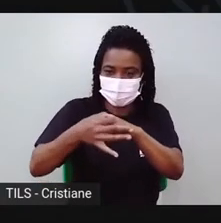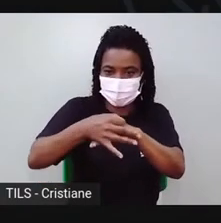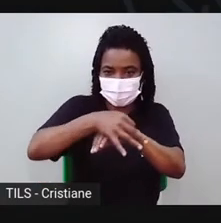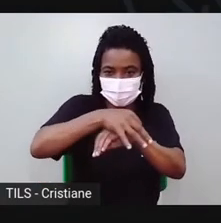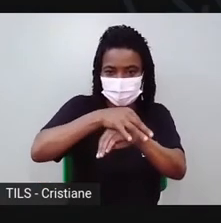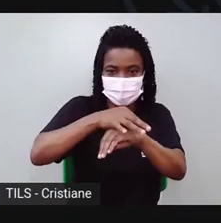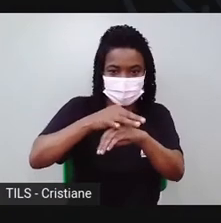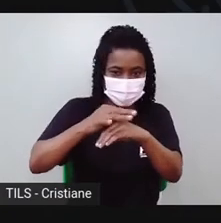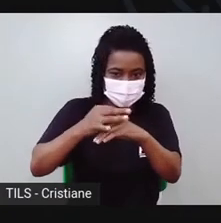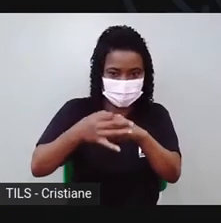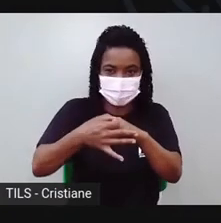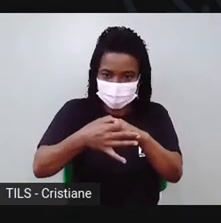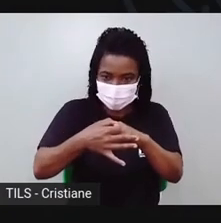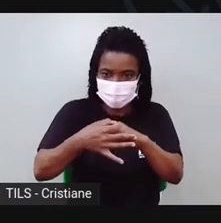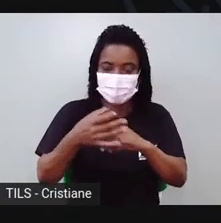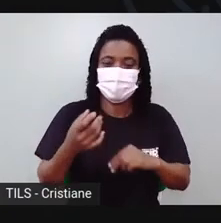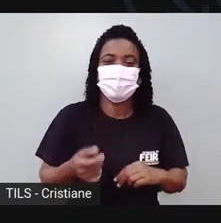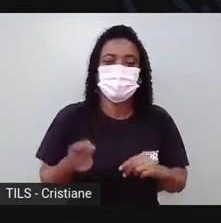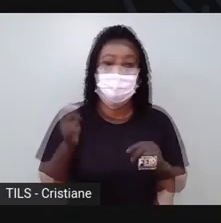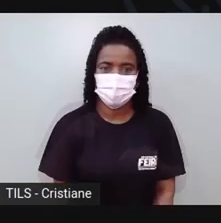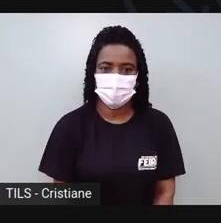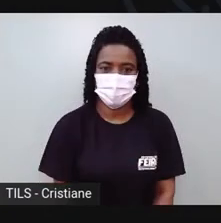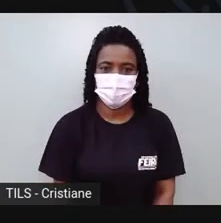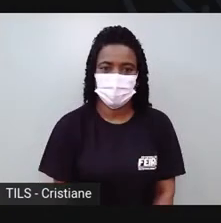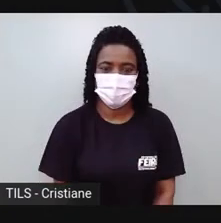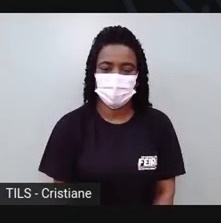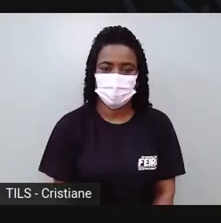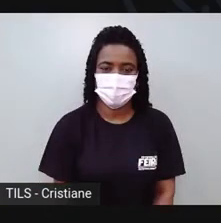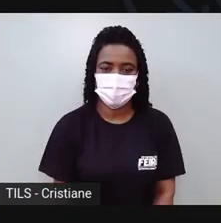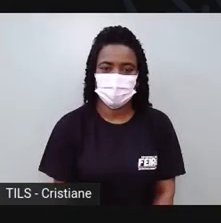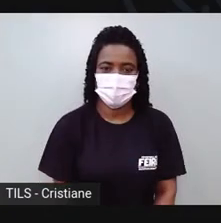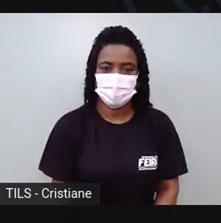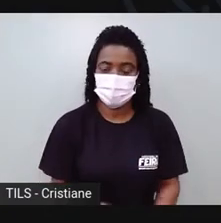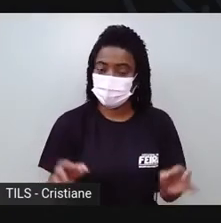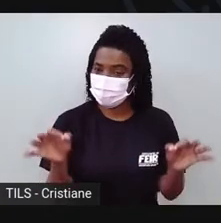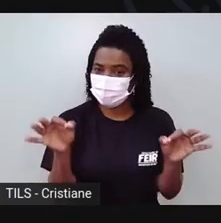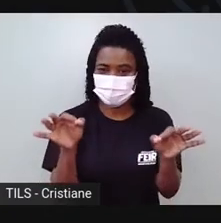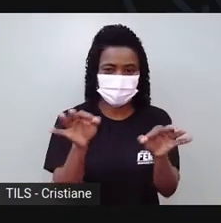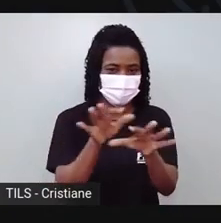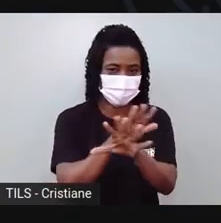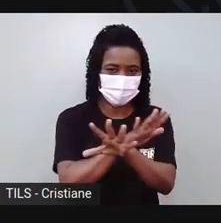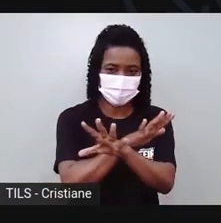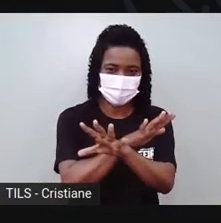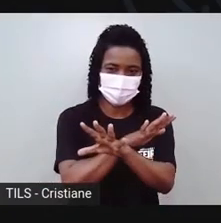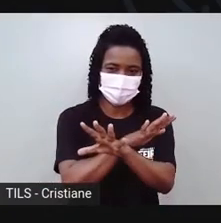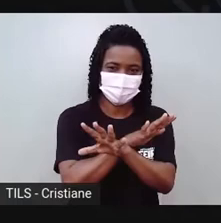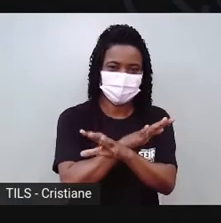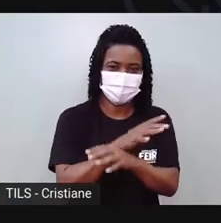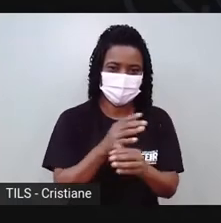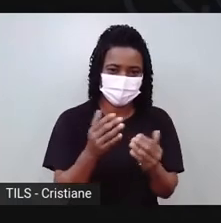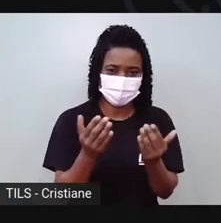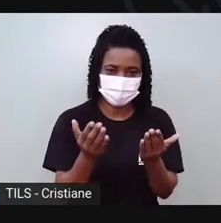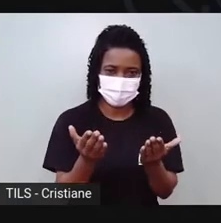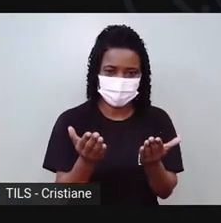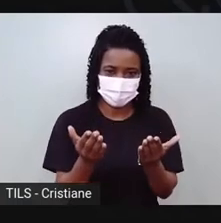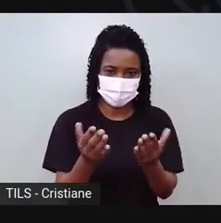e o palitinho pra fazer o olhinho. E tá pronto o nosso peixinho, tá vendo?